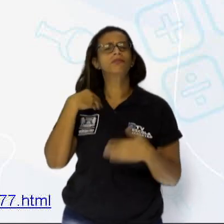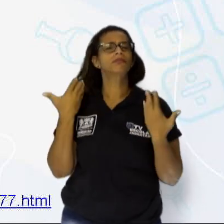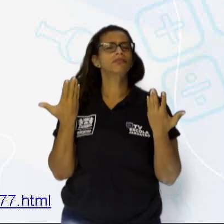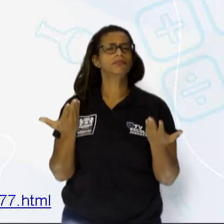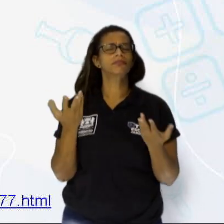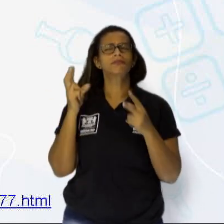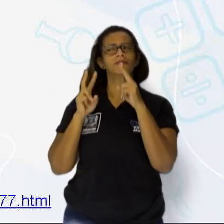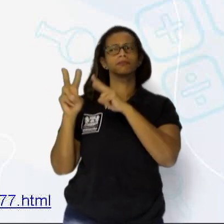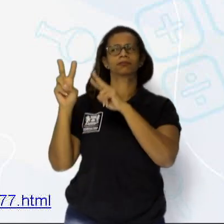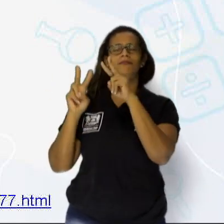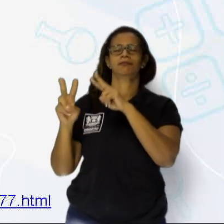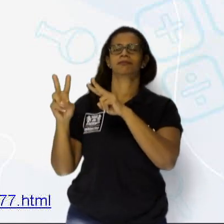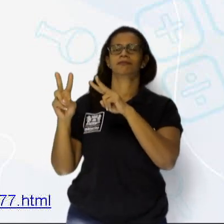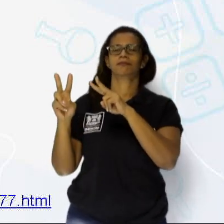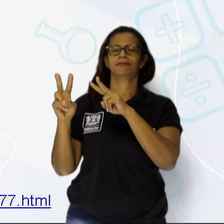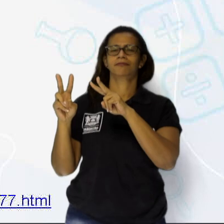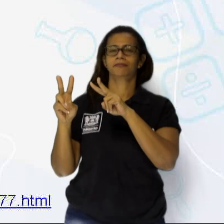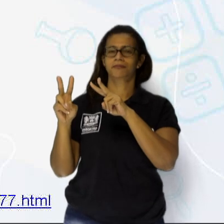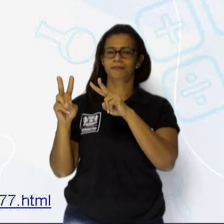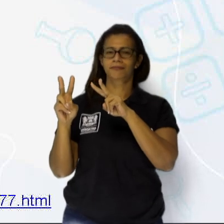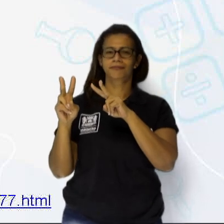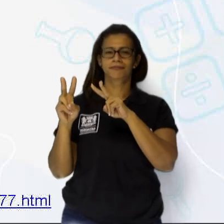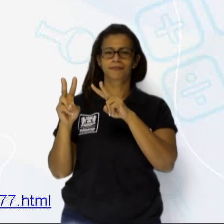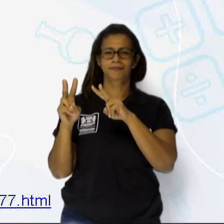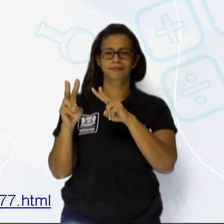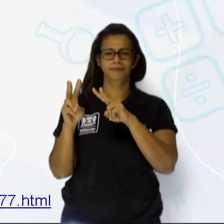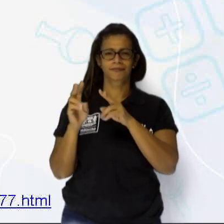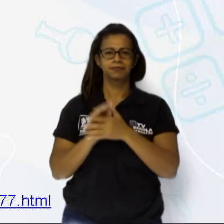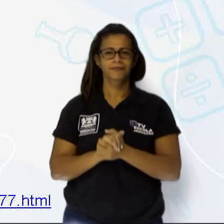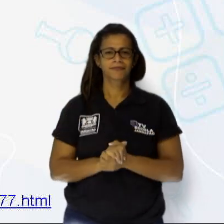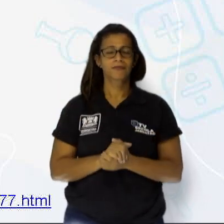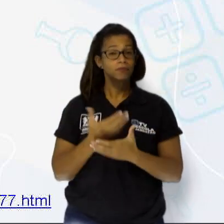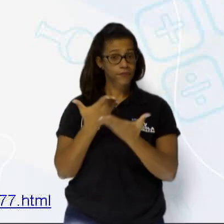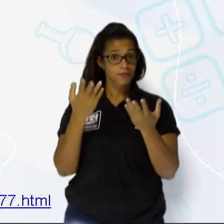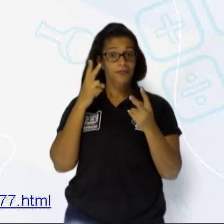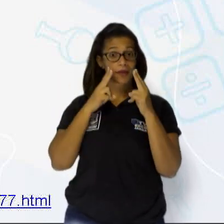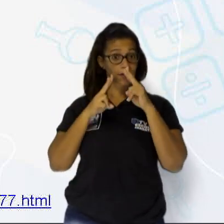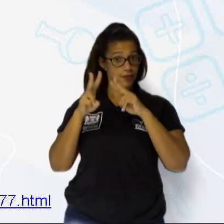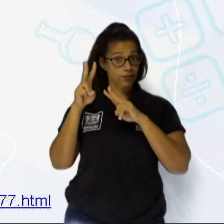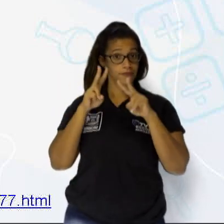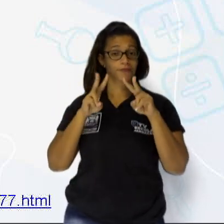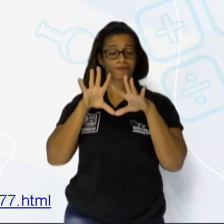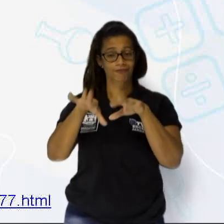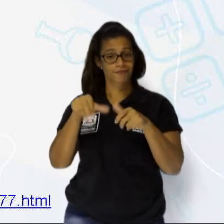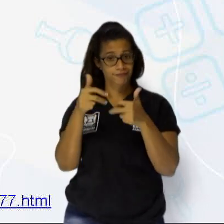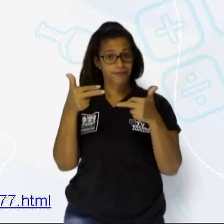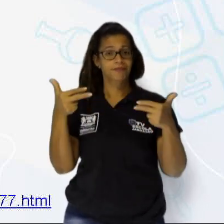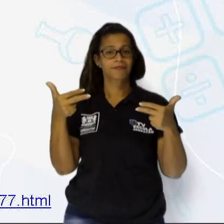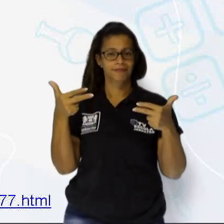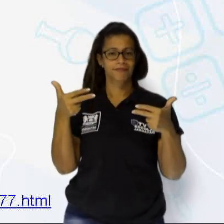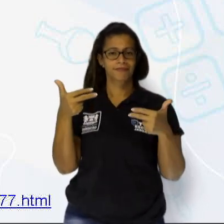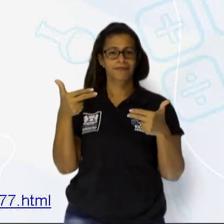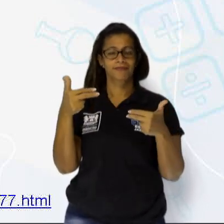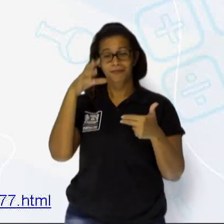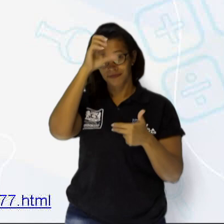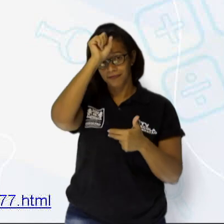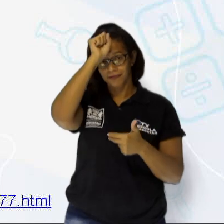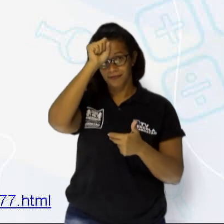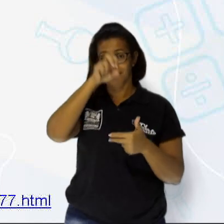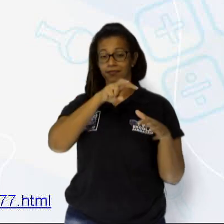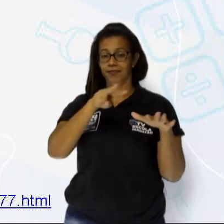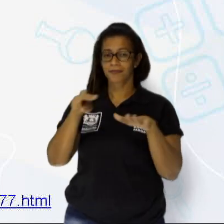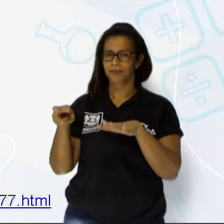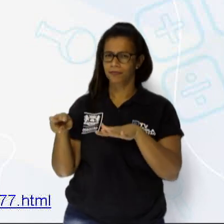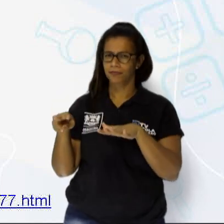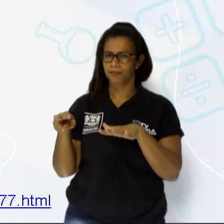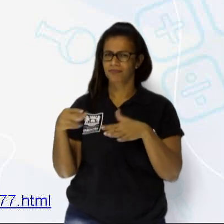três! Meu Deus! Você conseguiu ver alguns dos bichinhos que estudamos nessa semana? Será que está faltando algum? Hum,